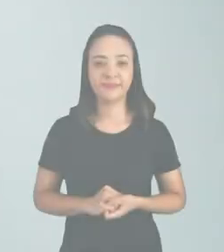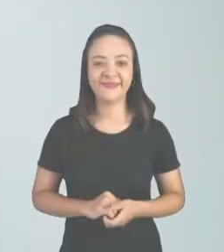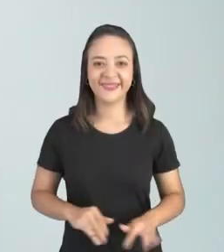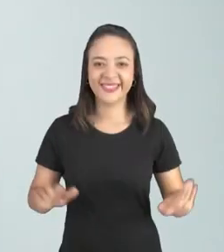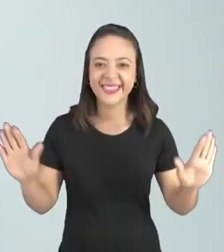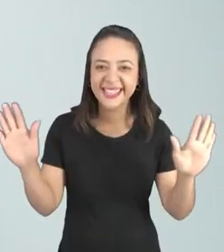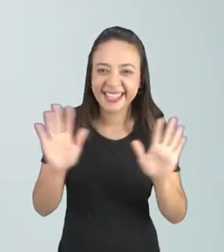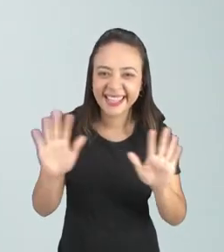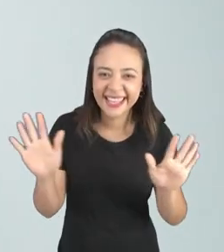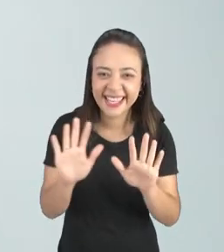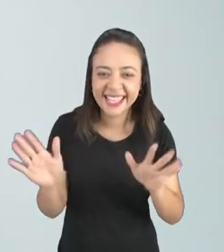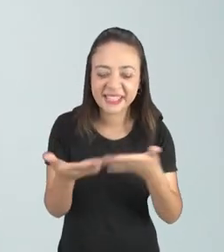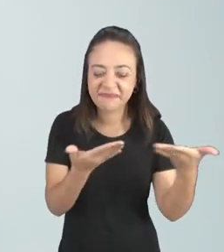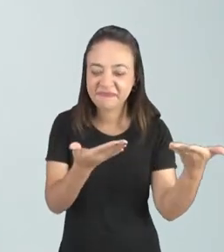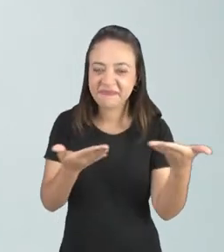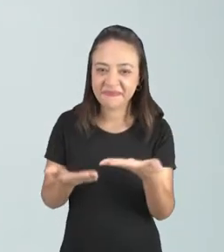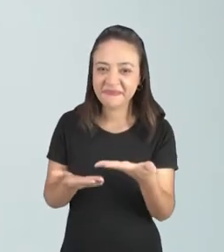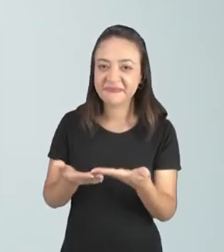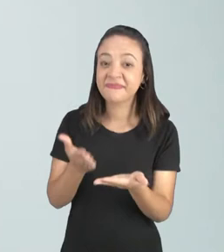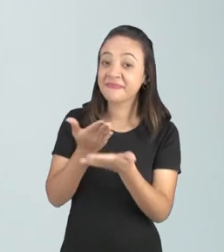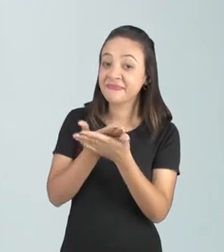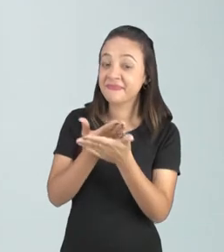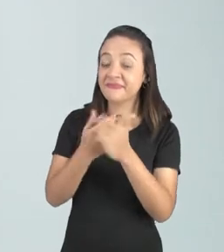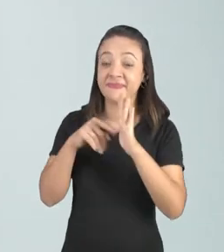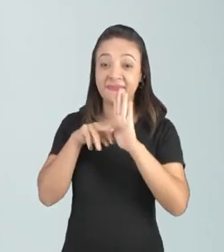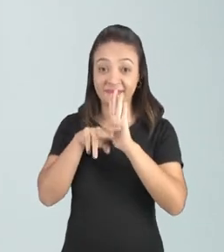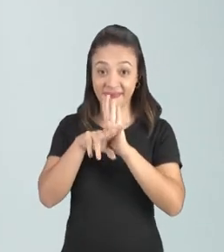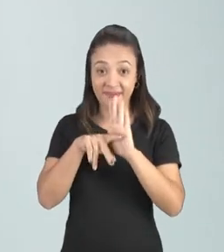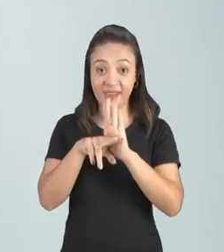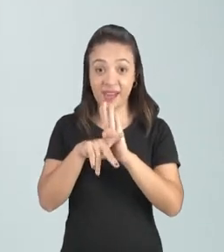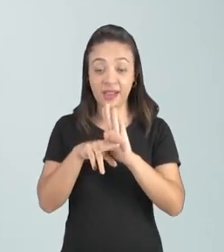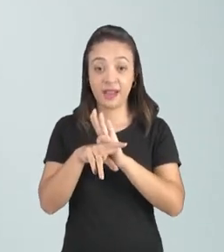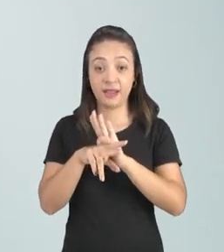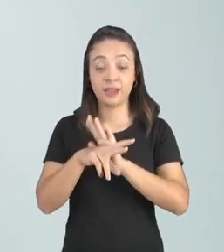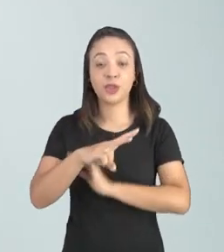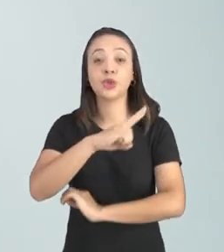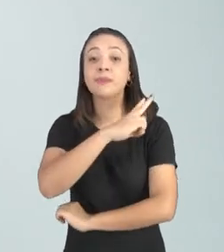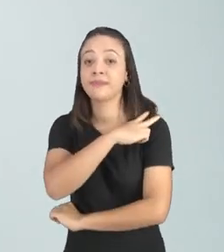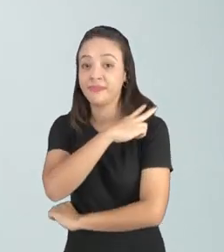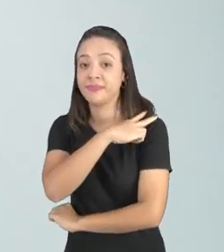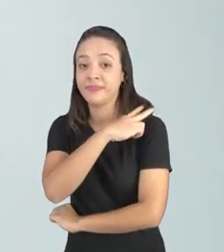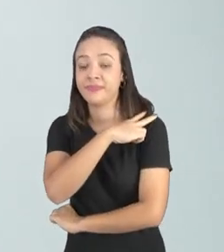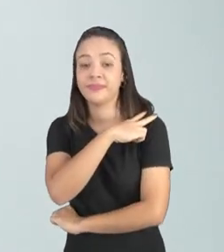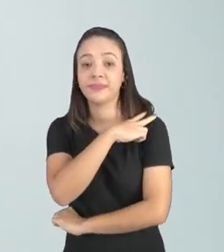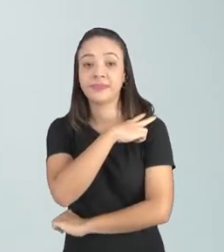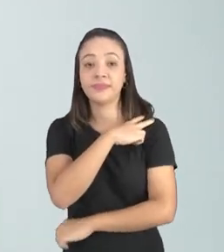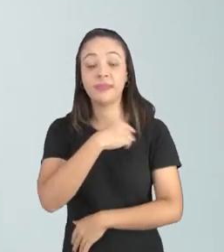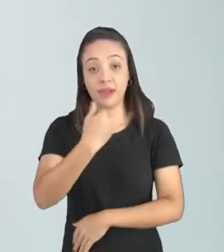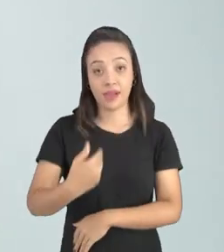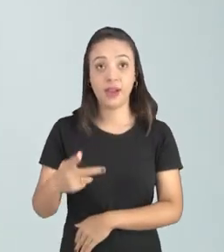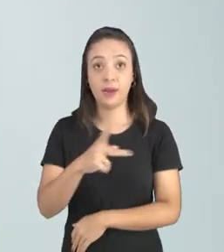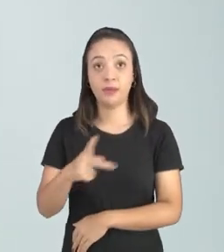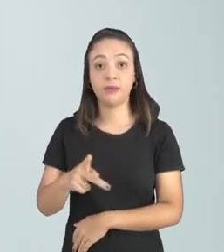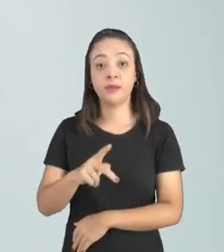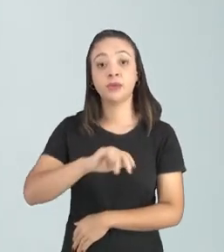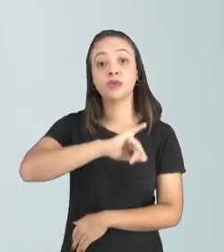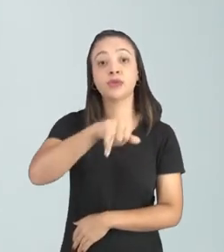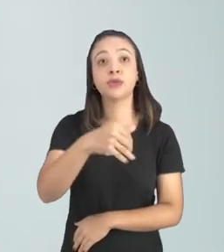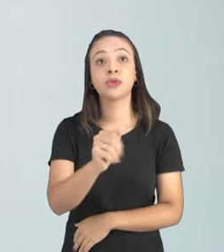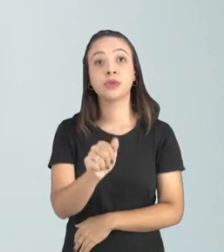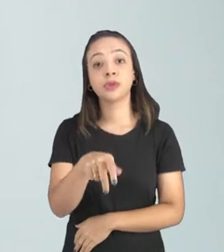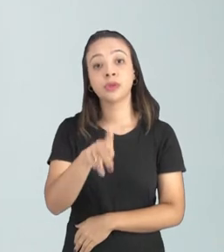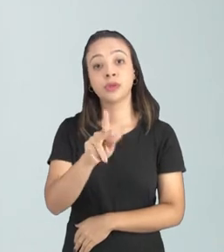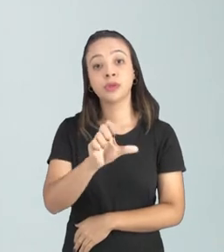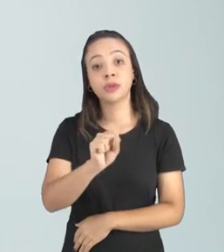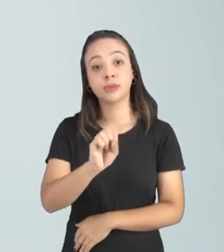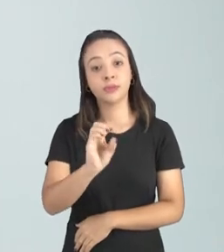Fala galera sejam bem-vindos a mais uma aula de biologia voltada para a segunda série do ensino médio eu sou professor Jackson Gama e hoje nosso